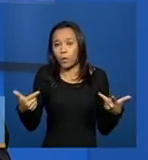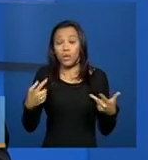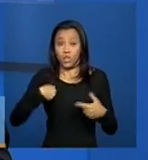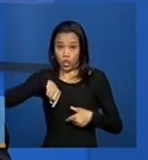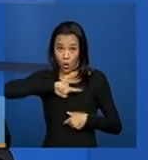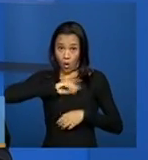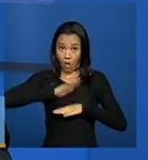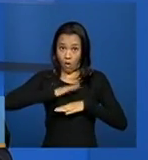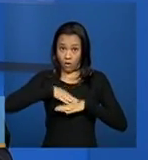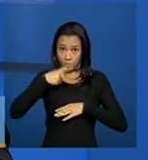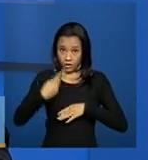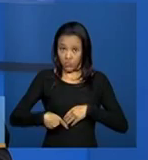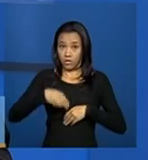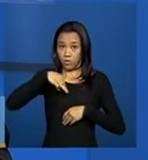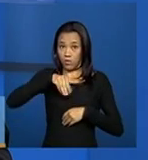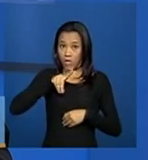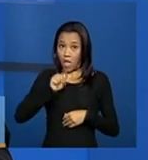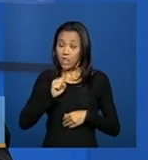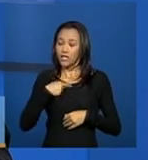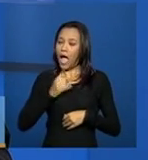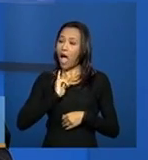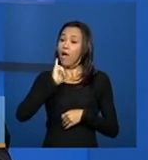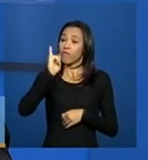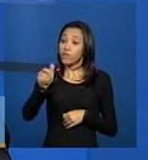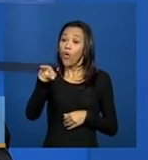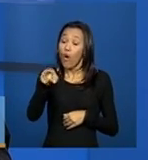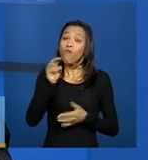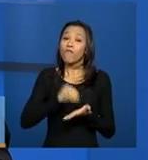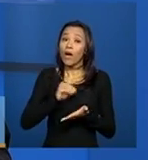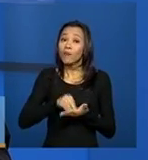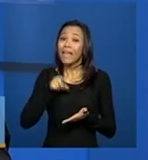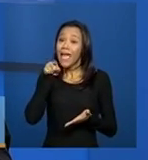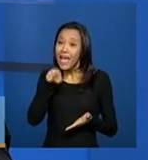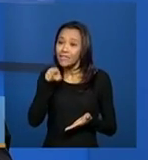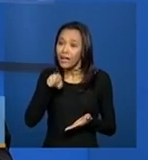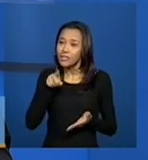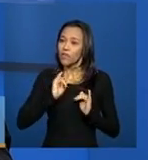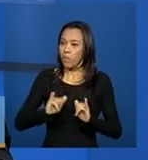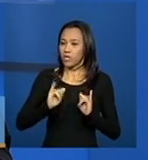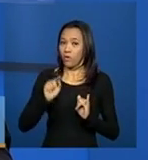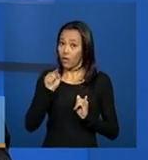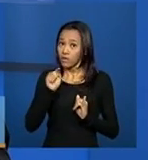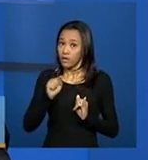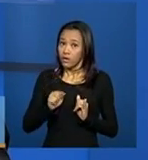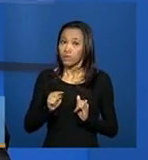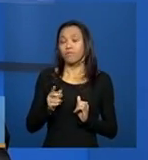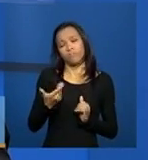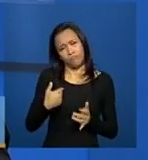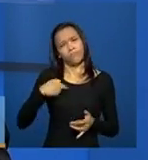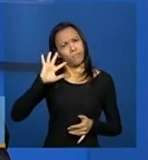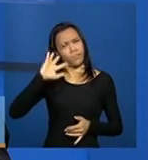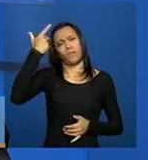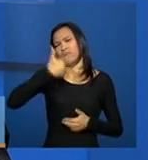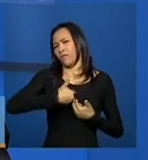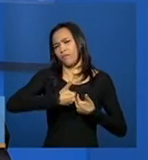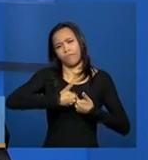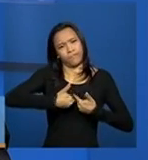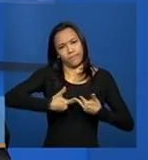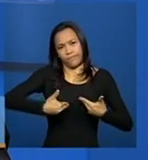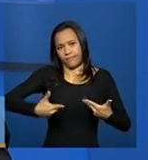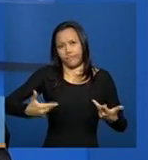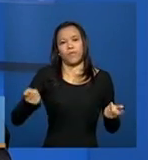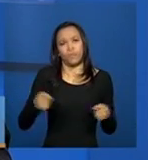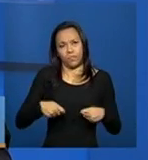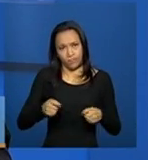a gente verificar, não, olha, está faltando tal informação, por favor, preencha. A gente consegue resolver muitas situações, né, com